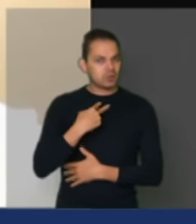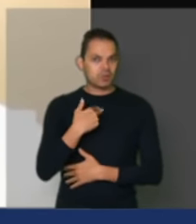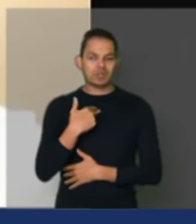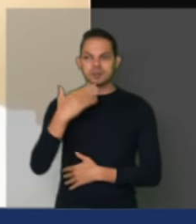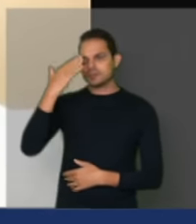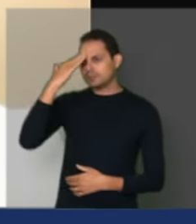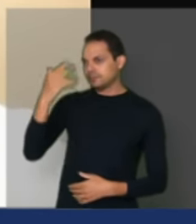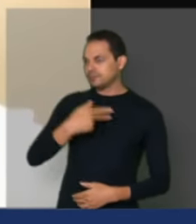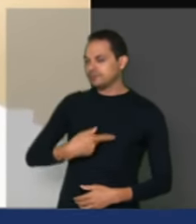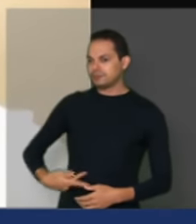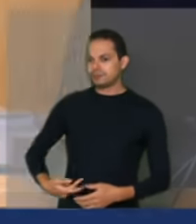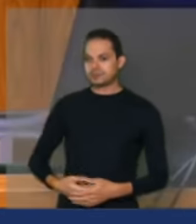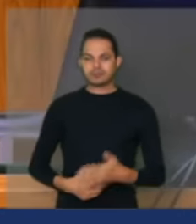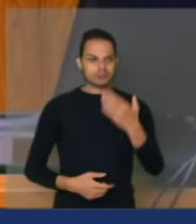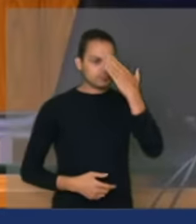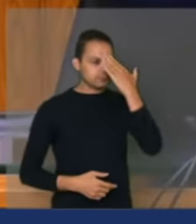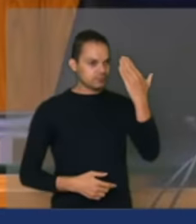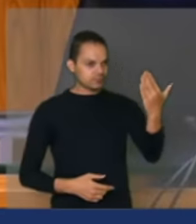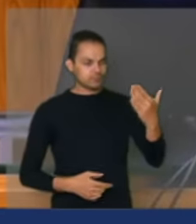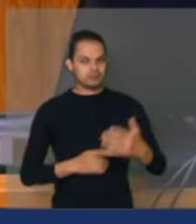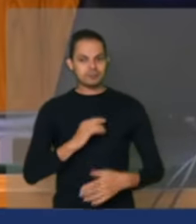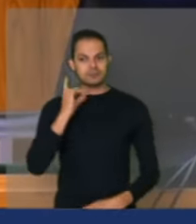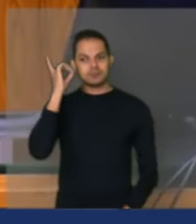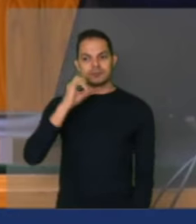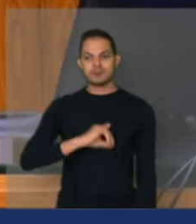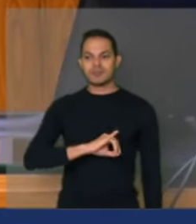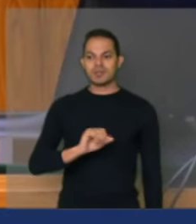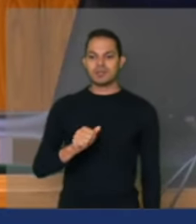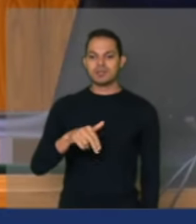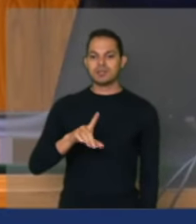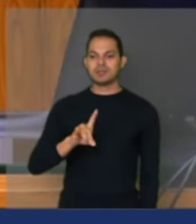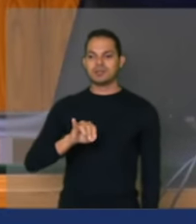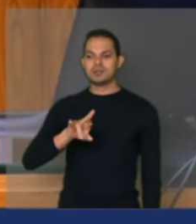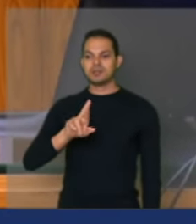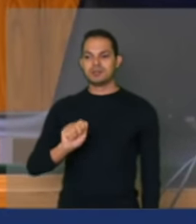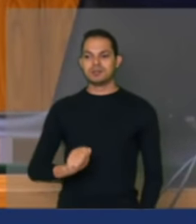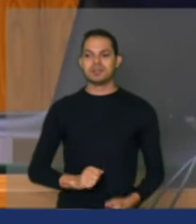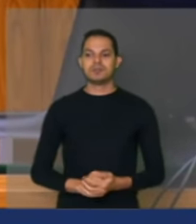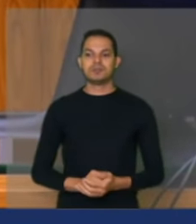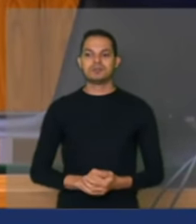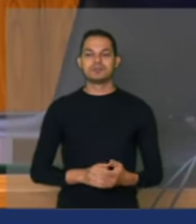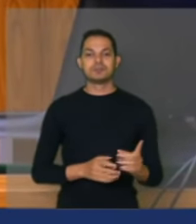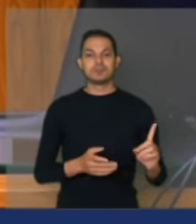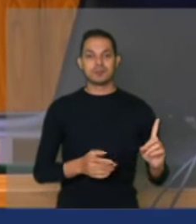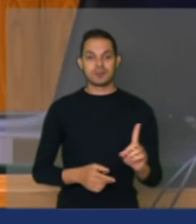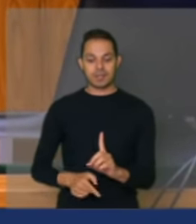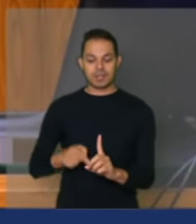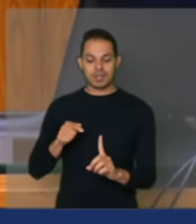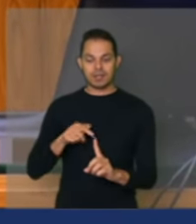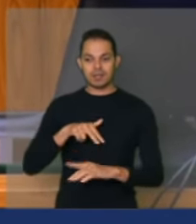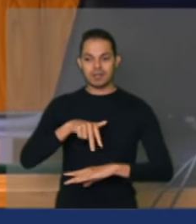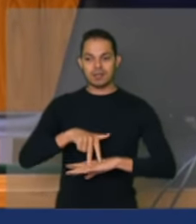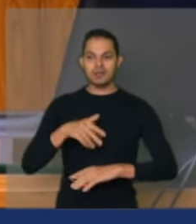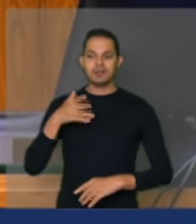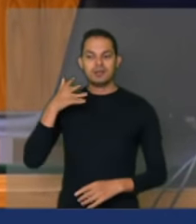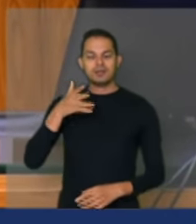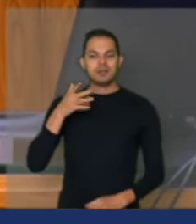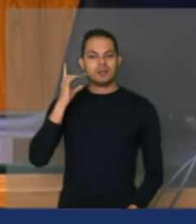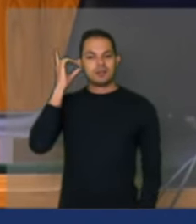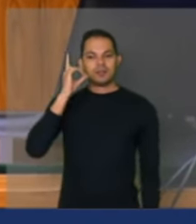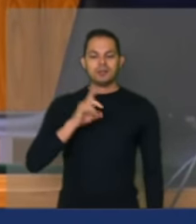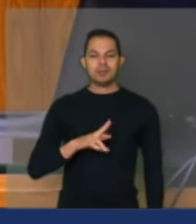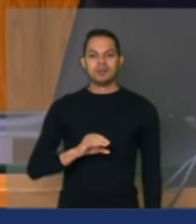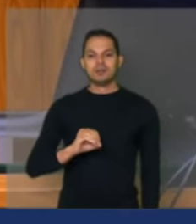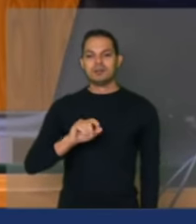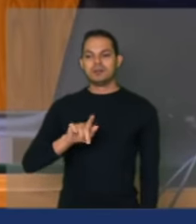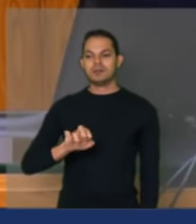presidente. Muito obrigado, deputada Jandira Feghali. Eu convido para fazer uso da tribuna o deputado Rogério